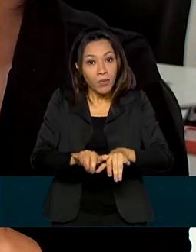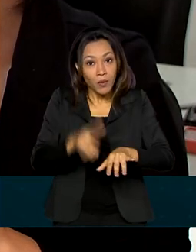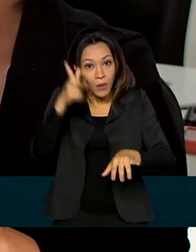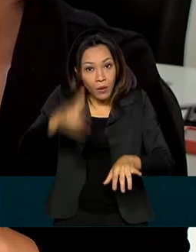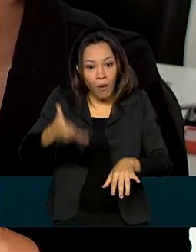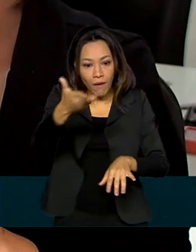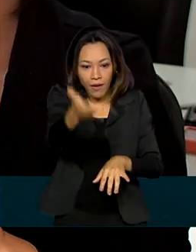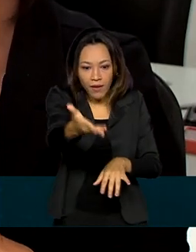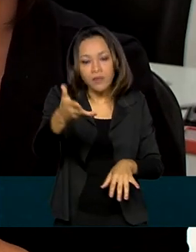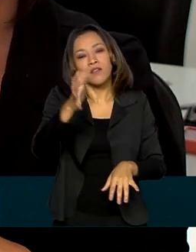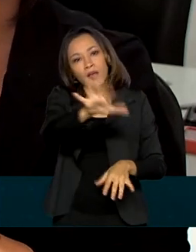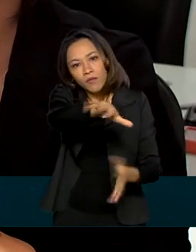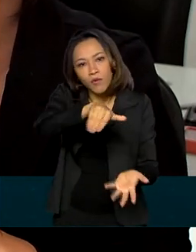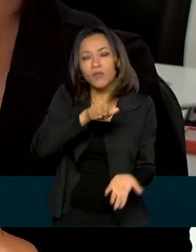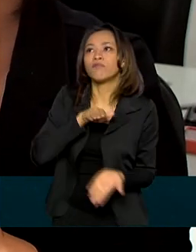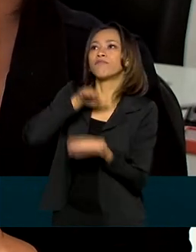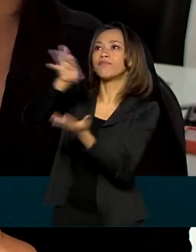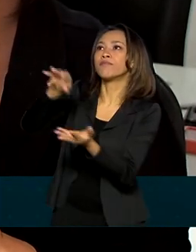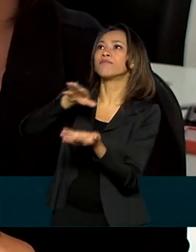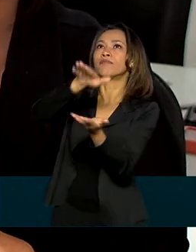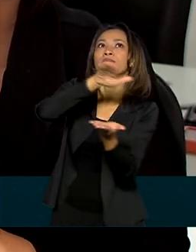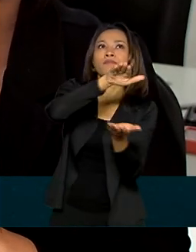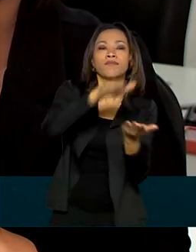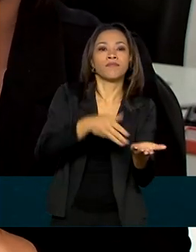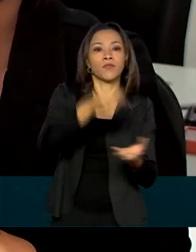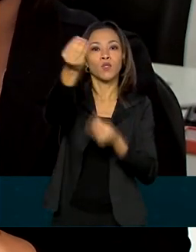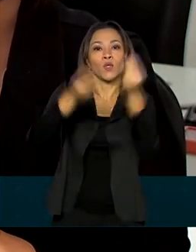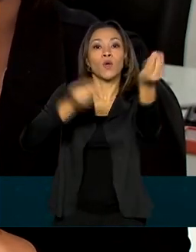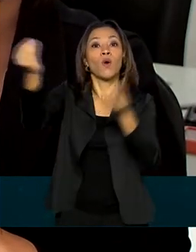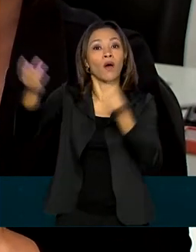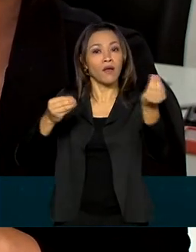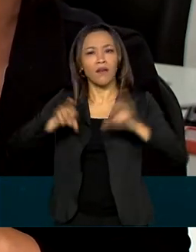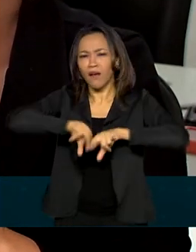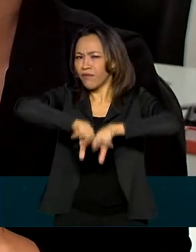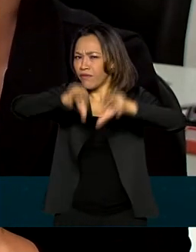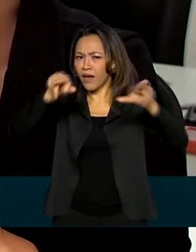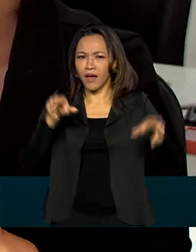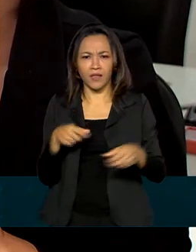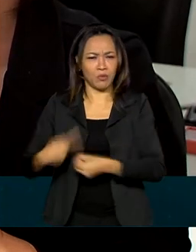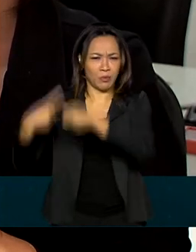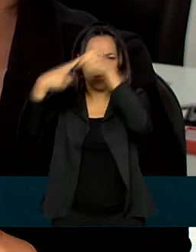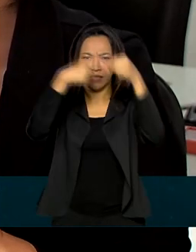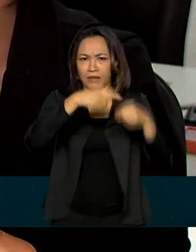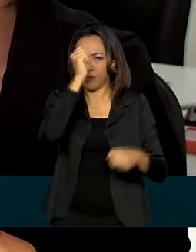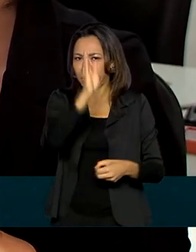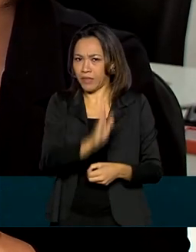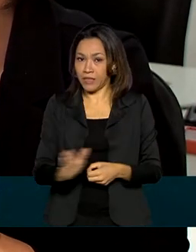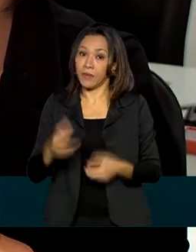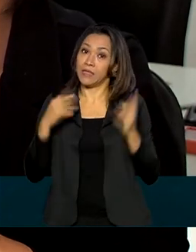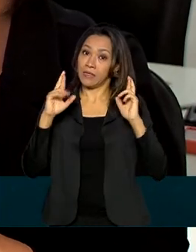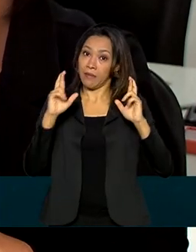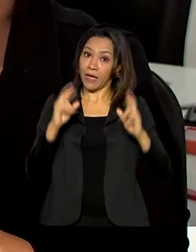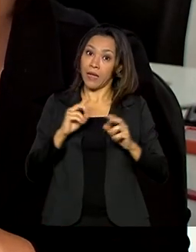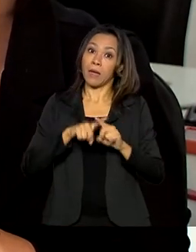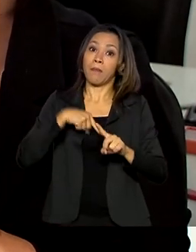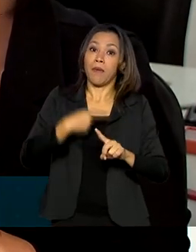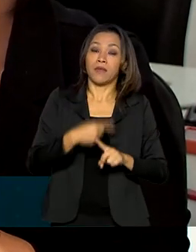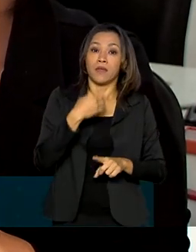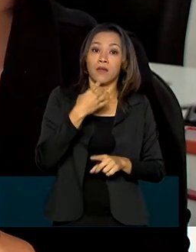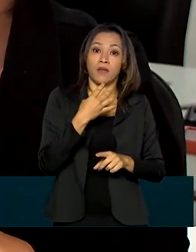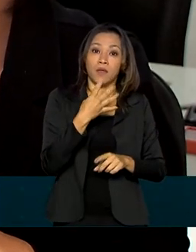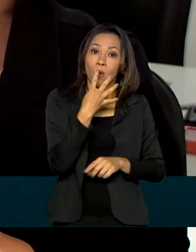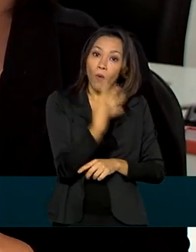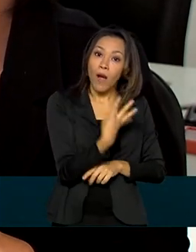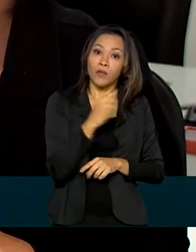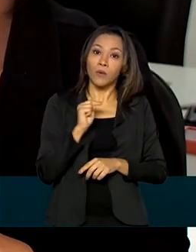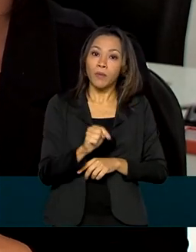a escolas públicas e assentamentos rurais em diversos municípios do país. A expectativa é que outros 4.200 computadores